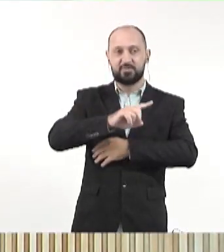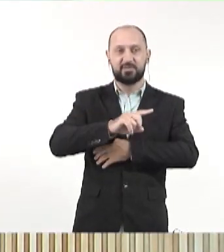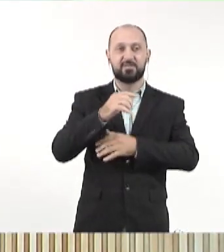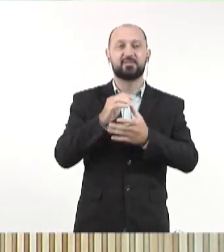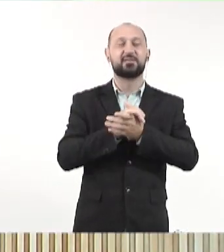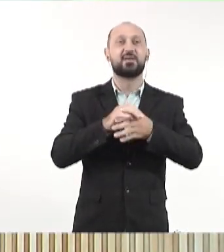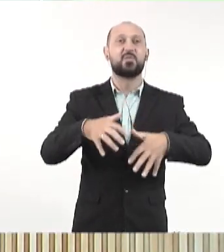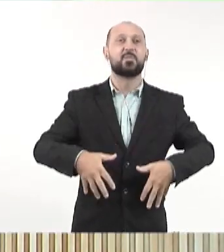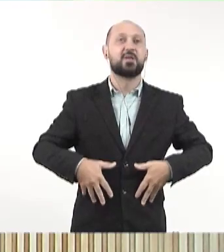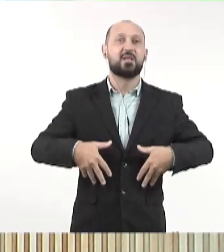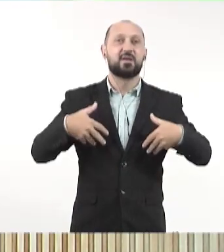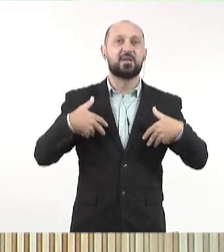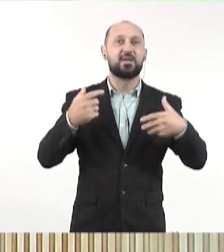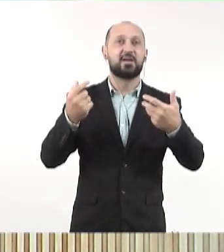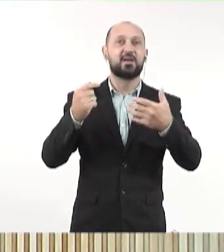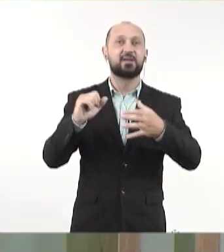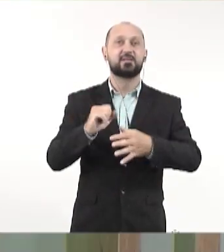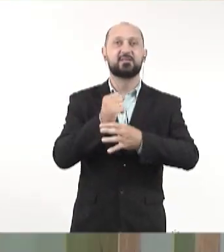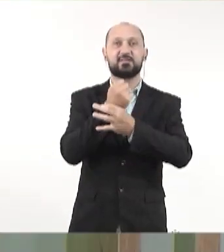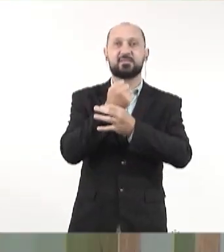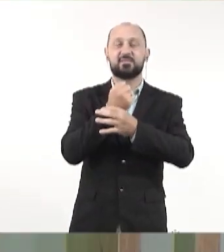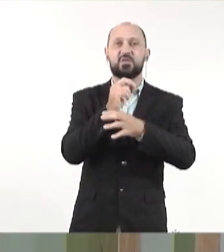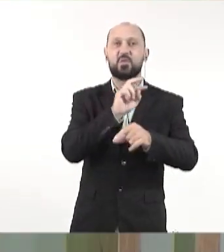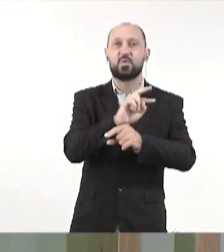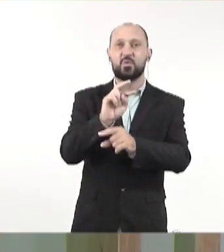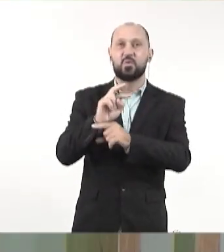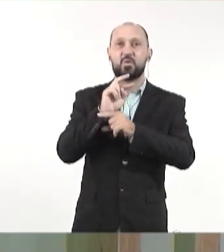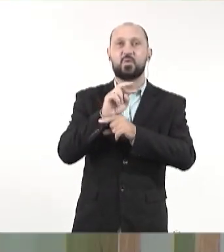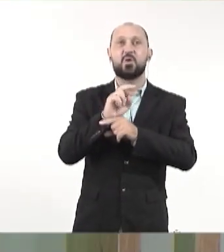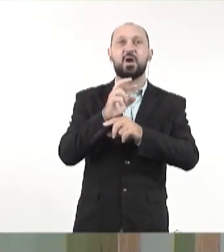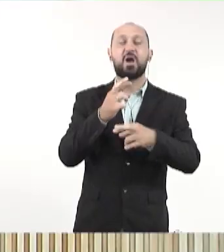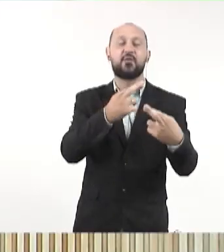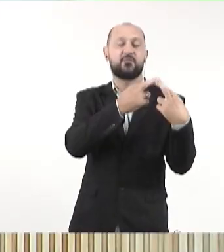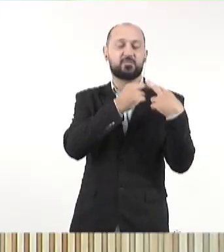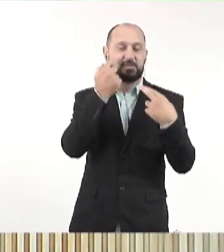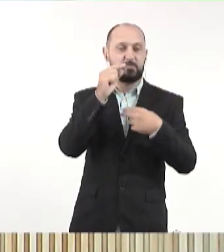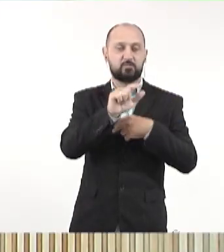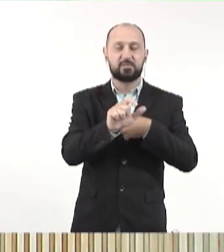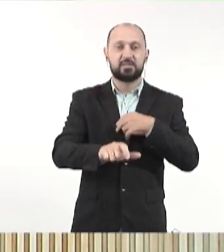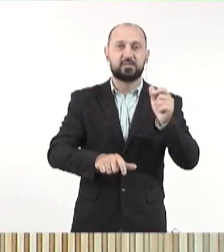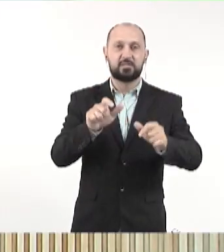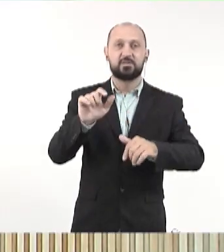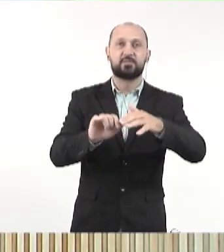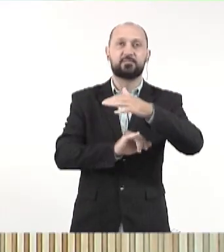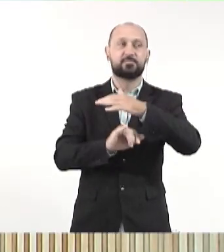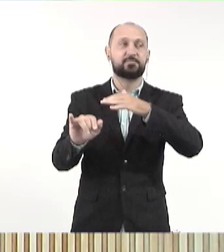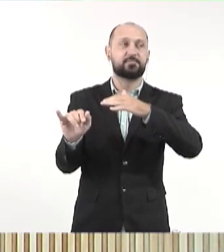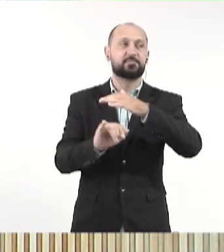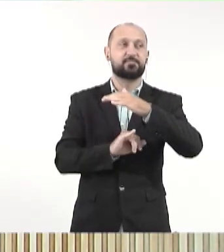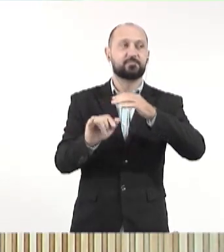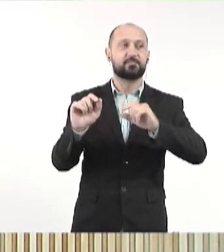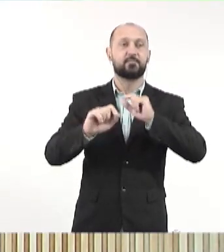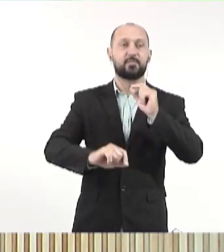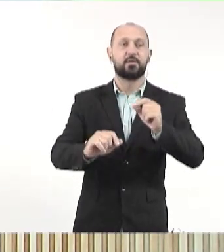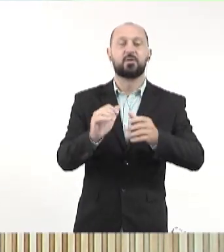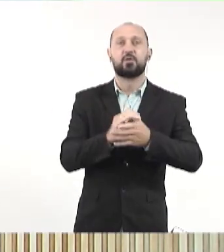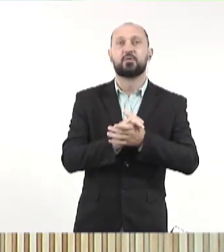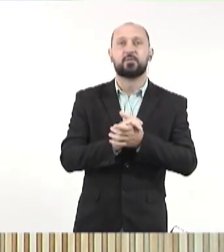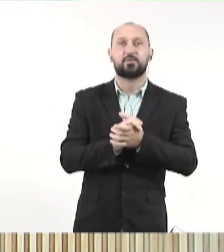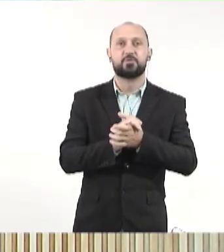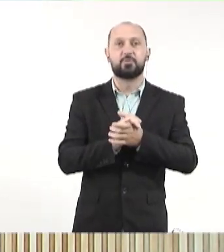Tiago, é alegria estar aqui, viu? Segurança jurídica e controle da legalidade, a função das instituições essenciais, a justiça. Mas eu sei também,